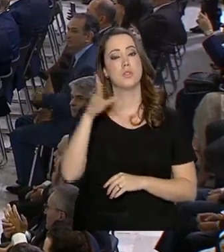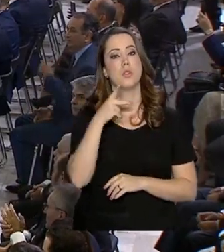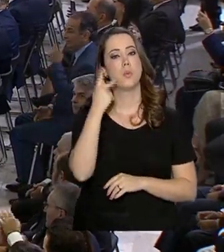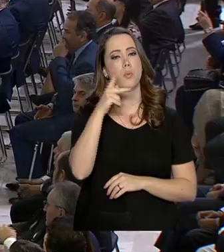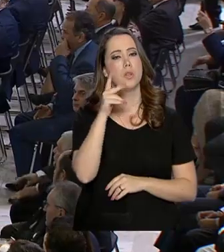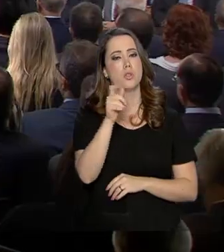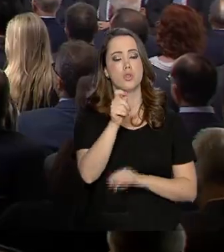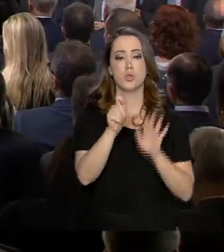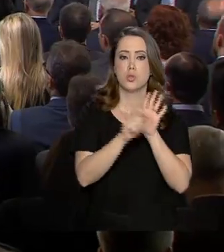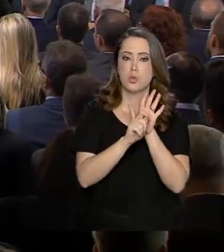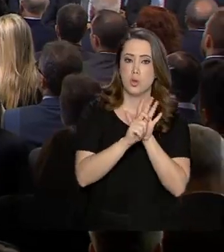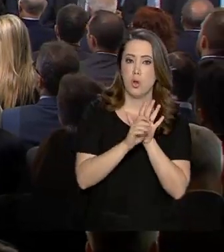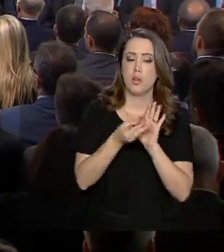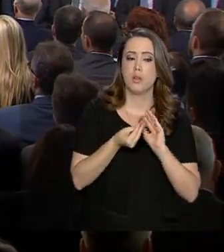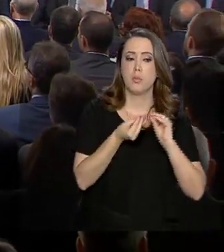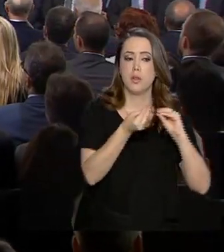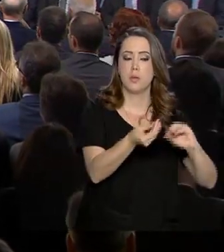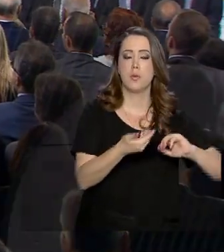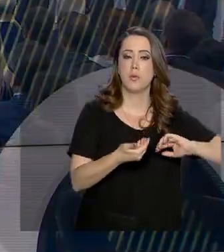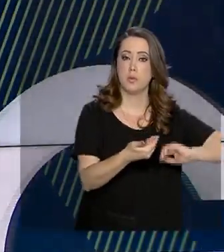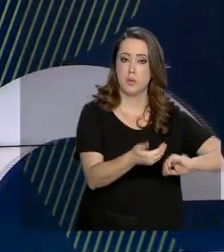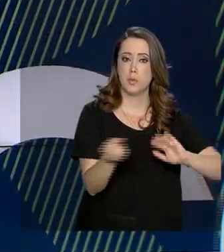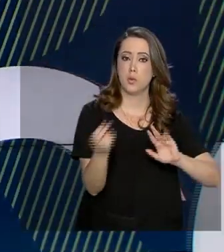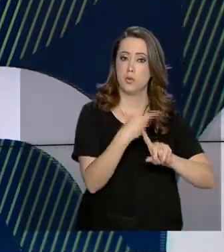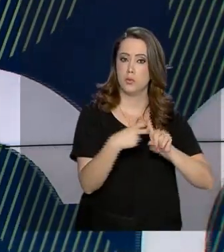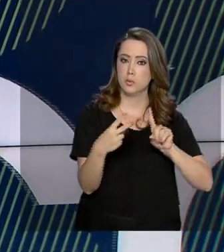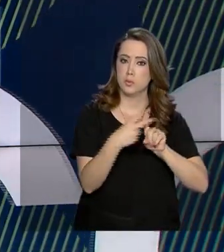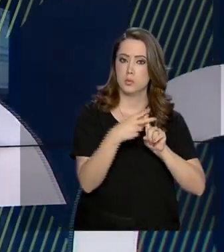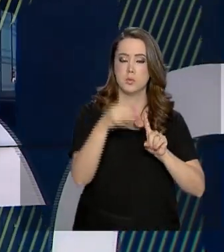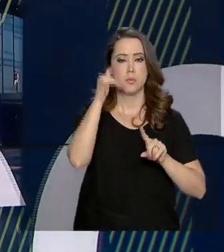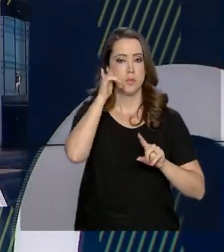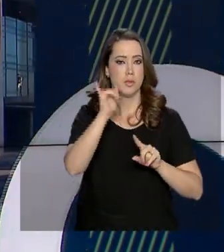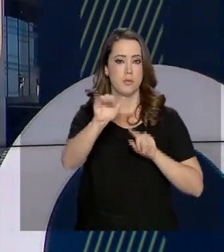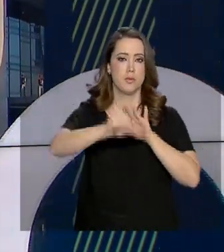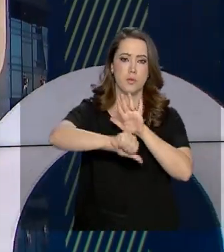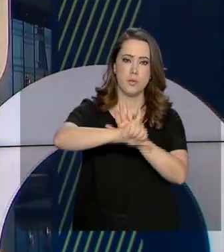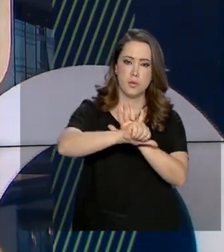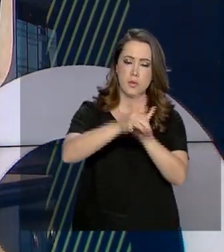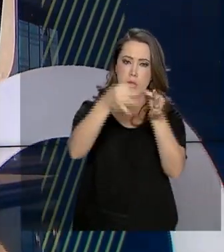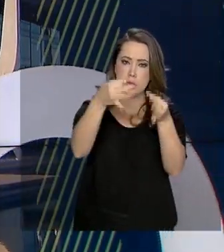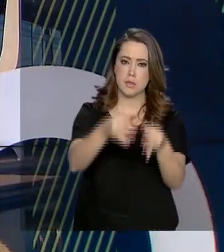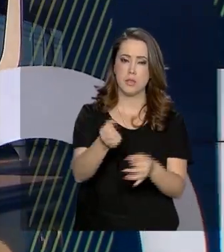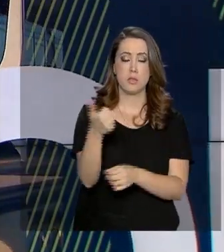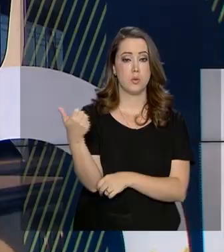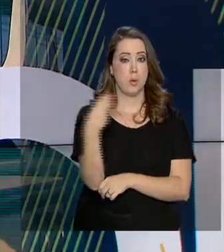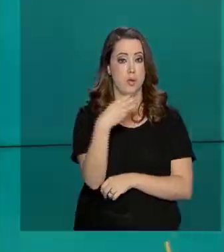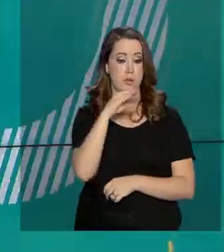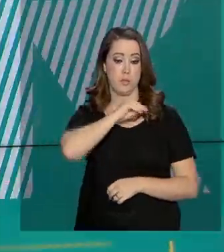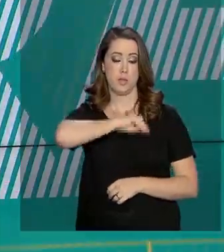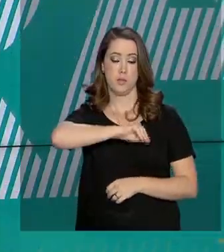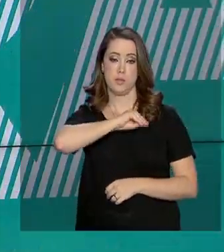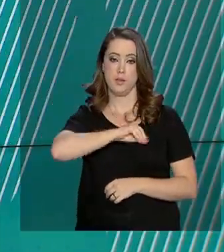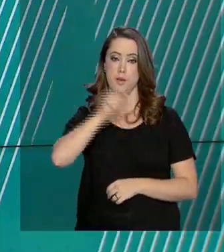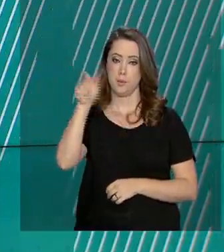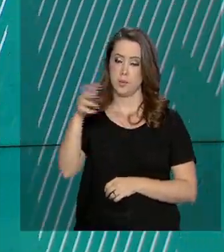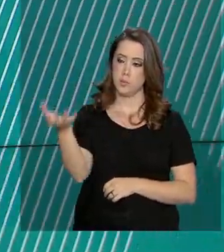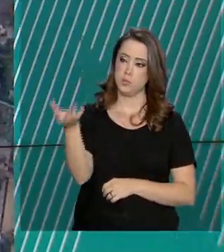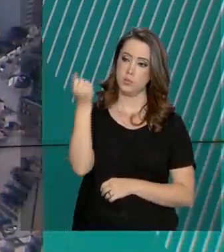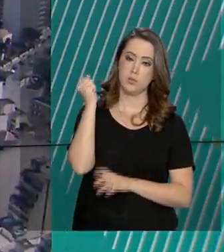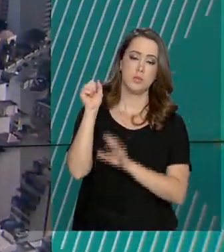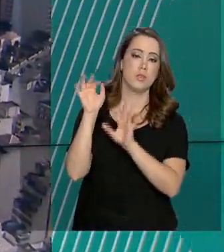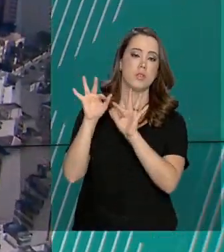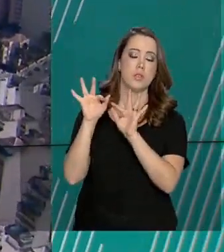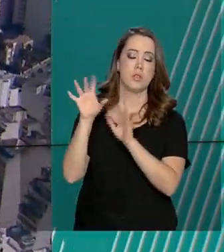nova Previdência e do pacote anticrime e a oficialização do 13º salário para os beneficiários do Bolsa Família.